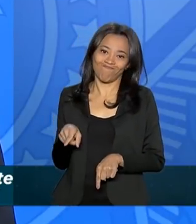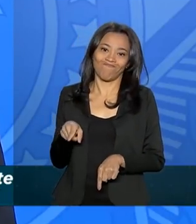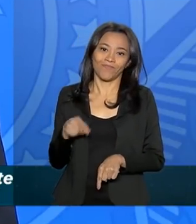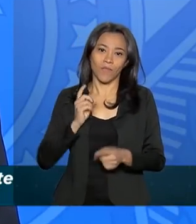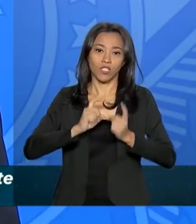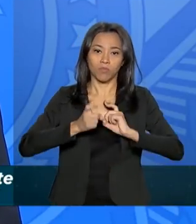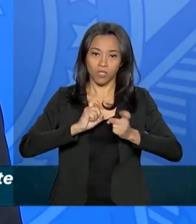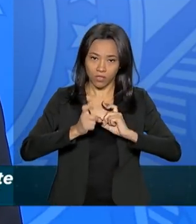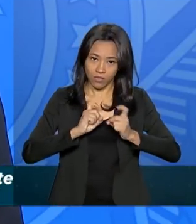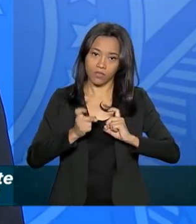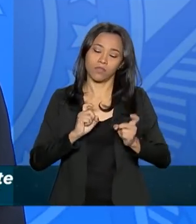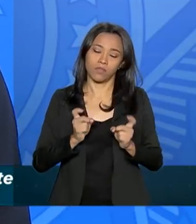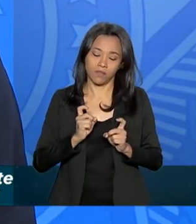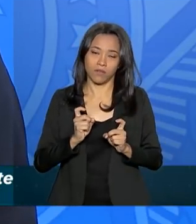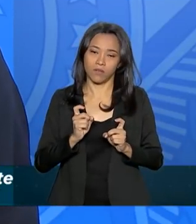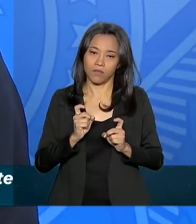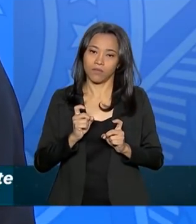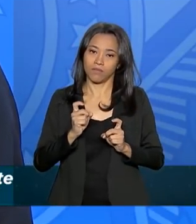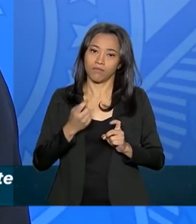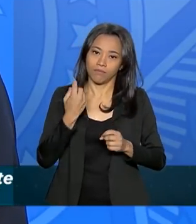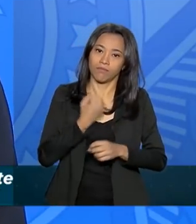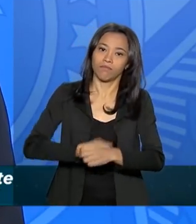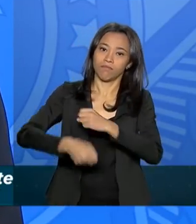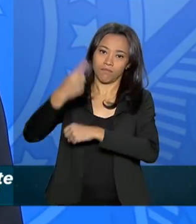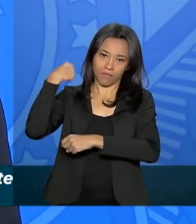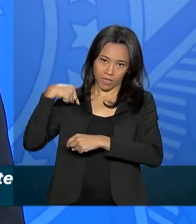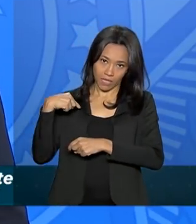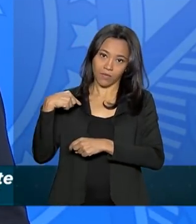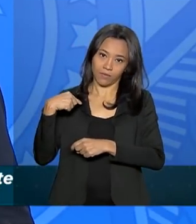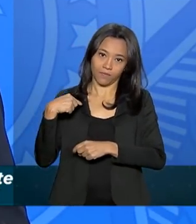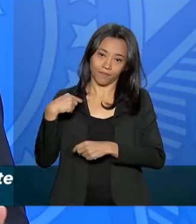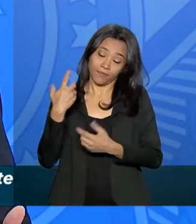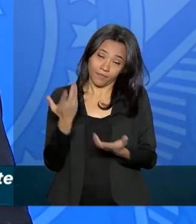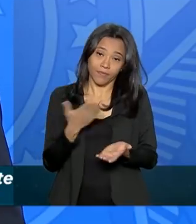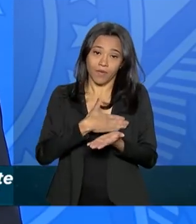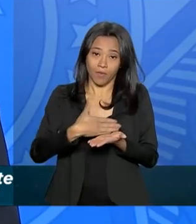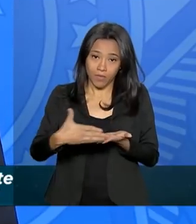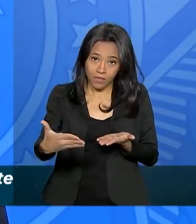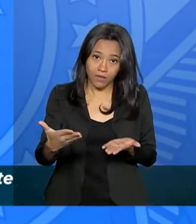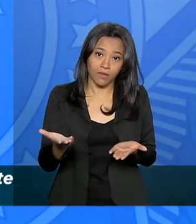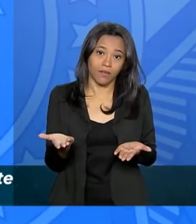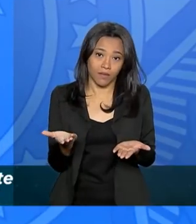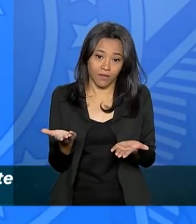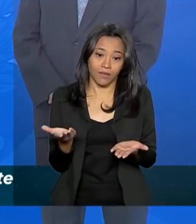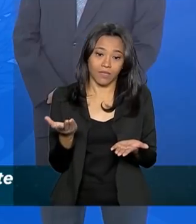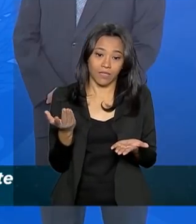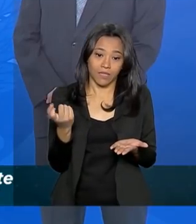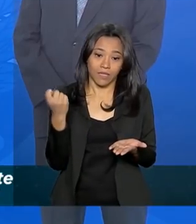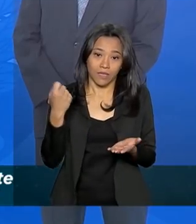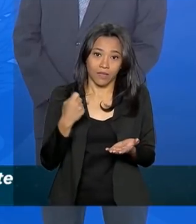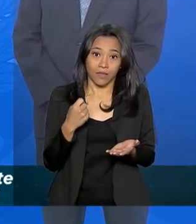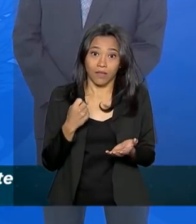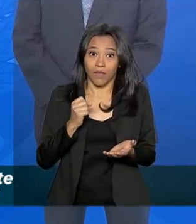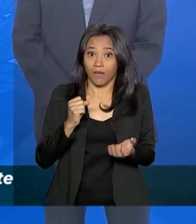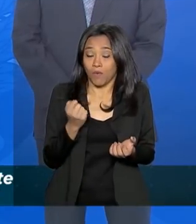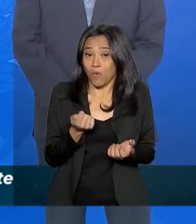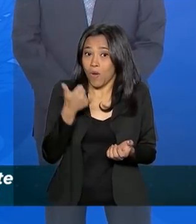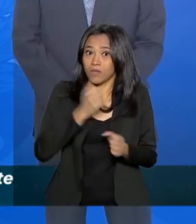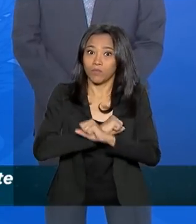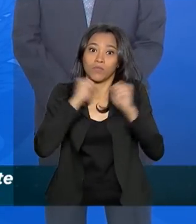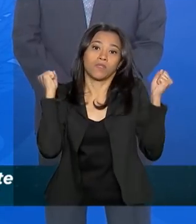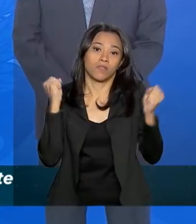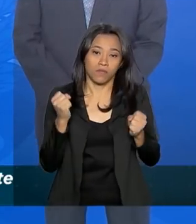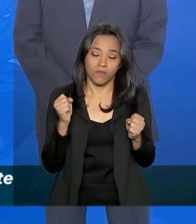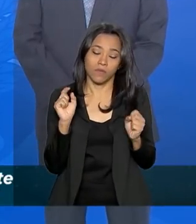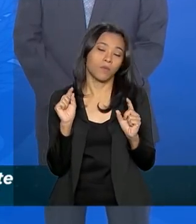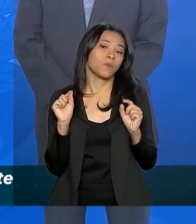administração anterior. A começar pela... é muito difícil, quase impossível de cumprir essa missão, a